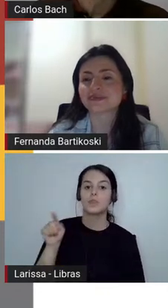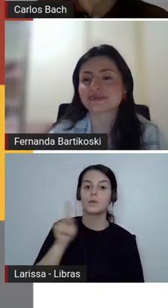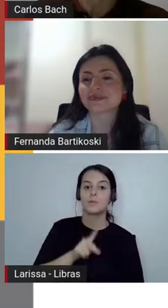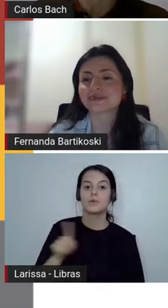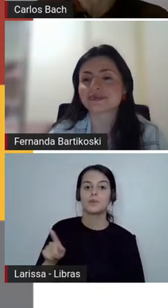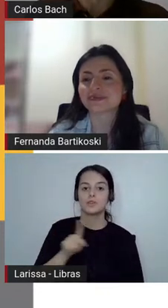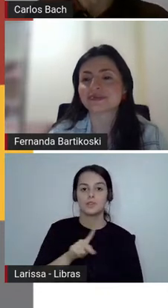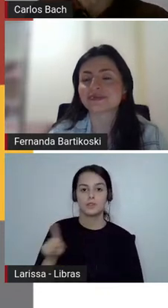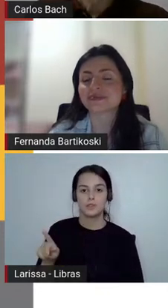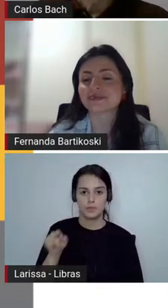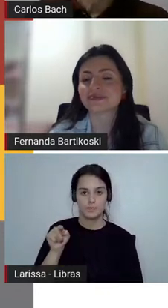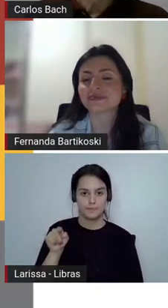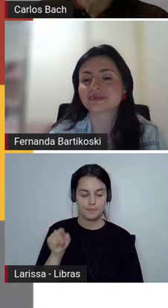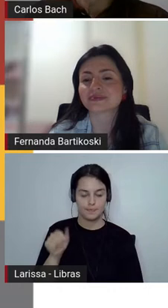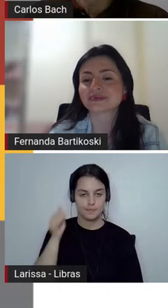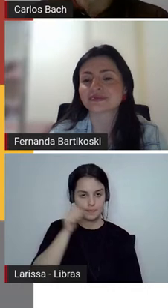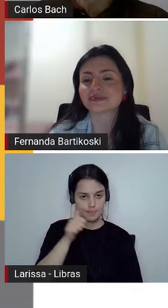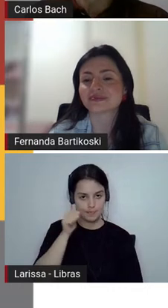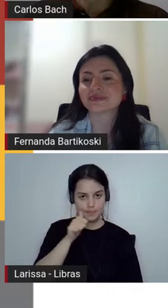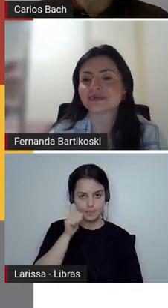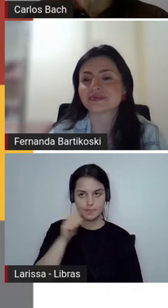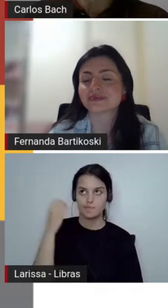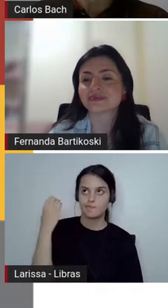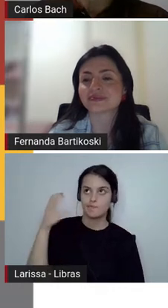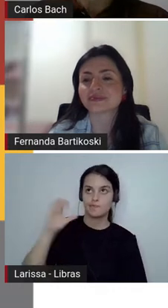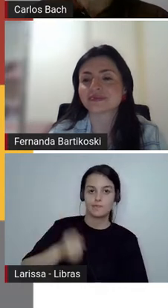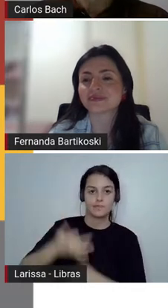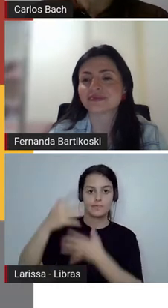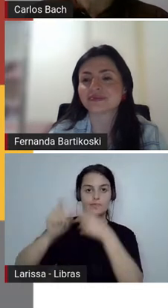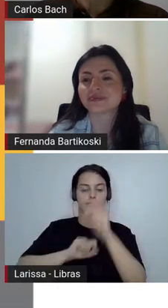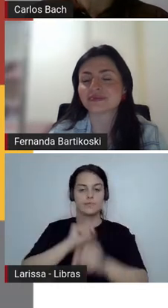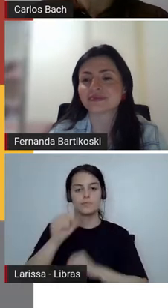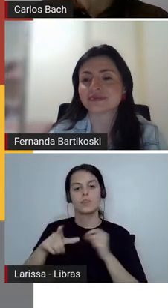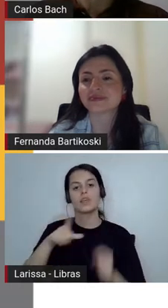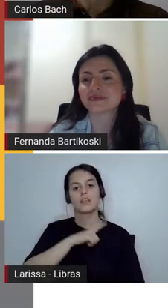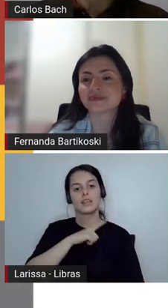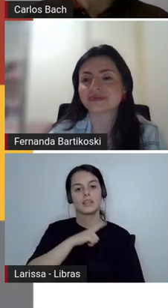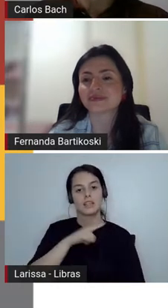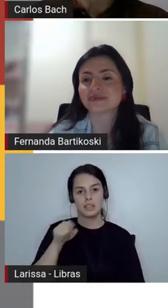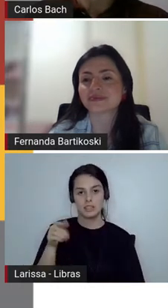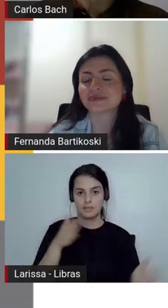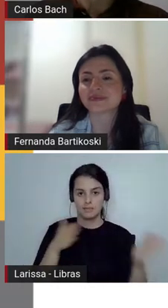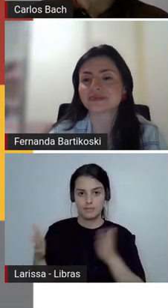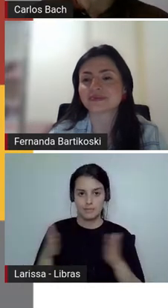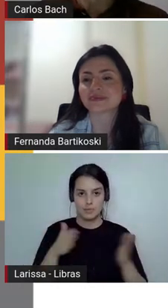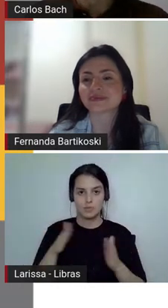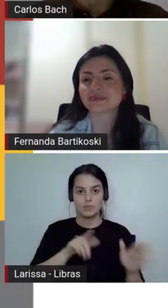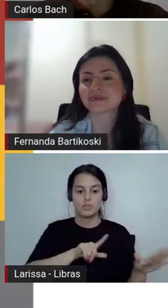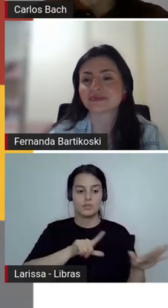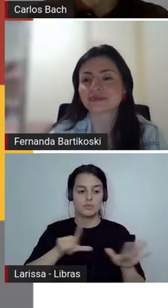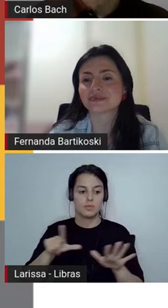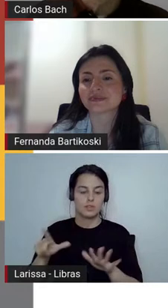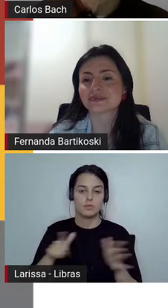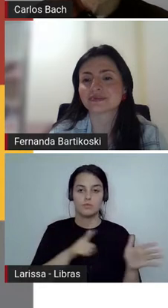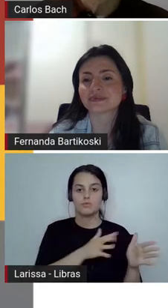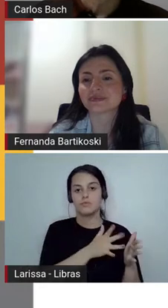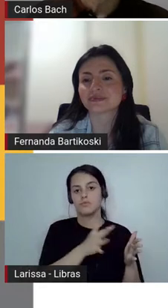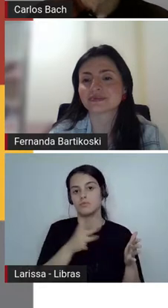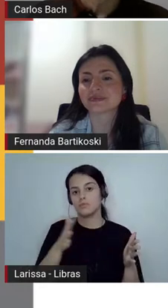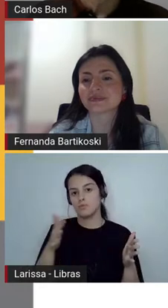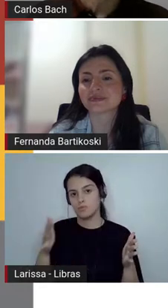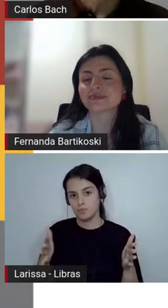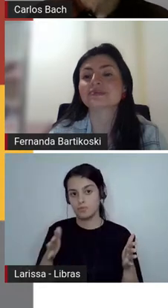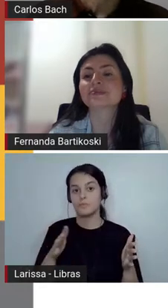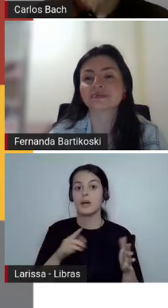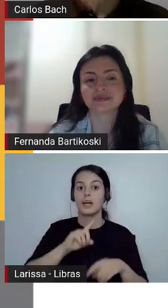sobrenome, tá, gente? Fizemos um período semanal. No final da leitura conversamos sobre os livros lidos. Isso é bem